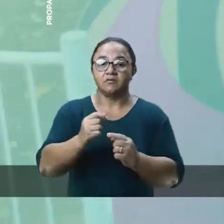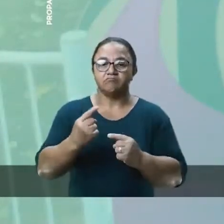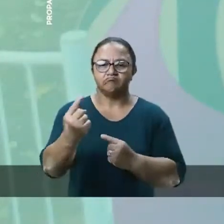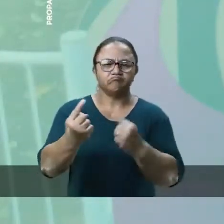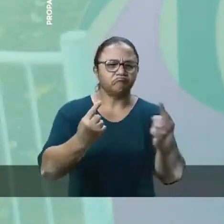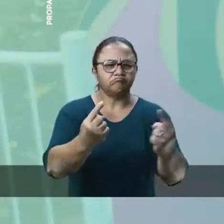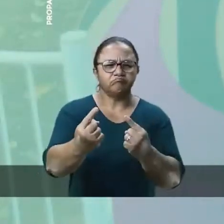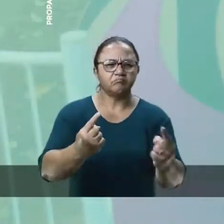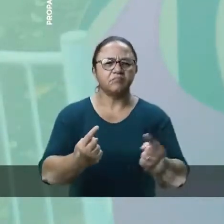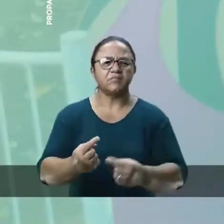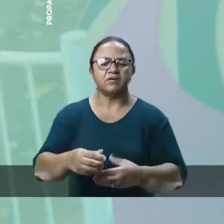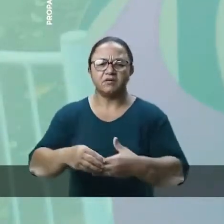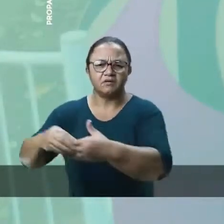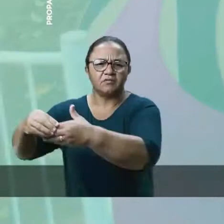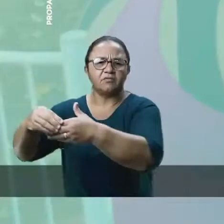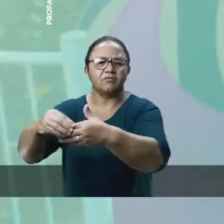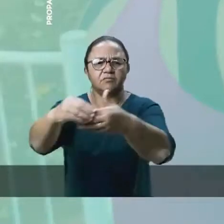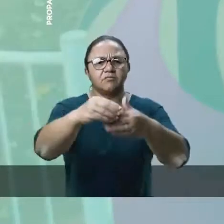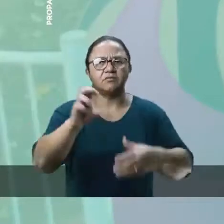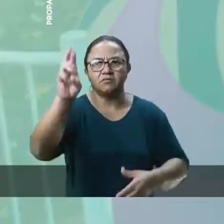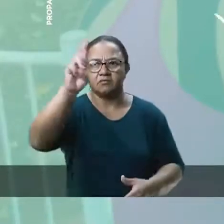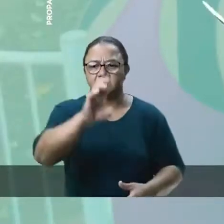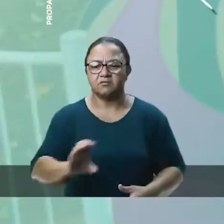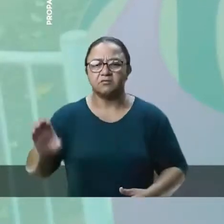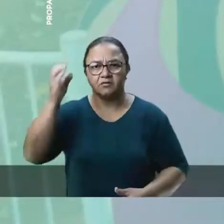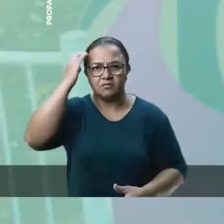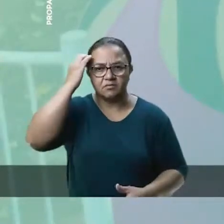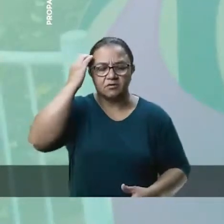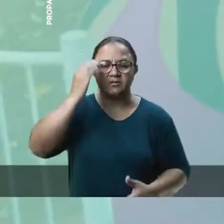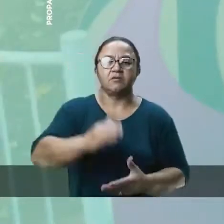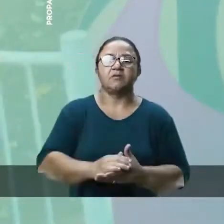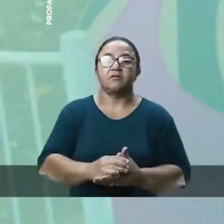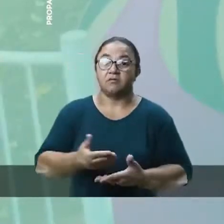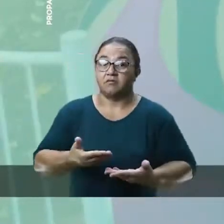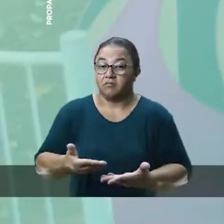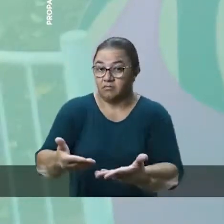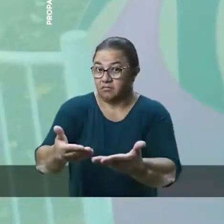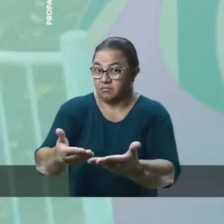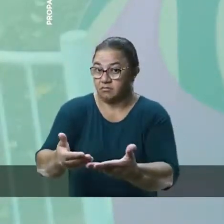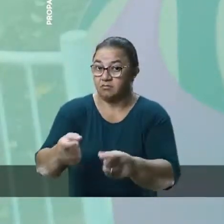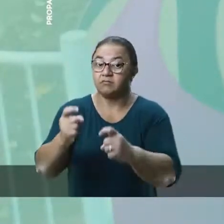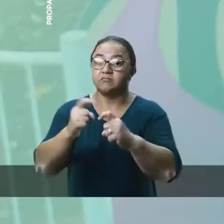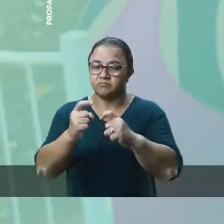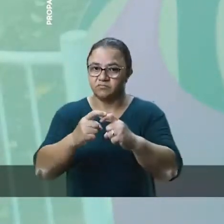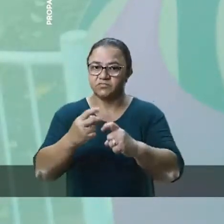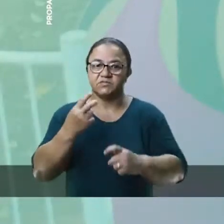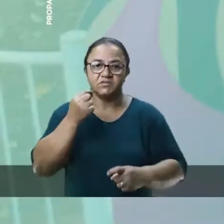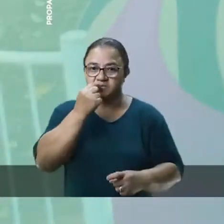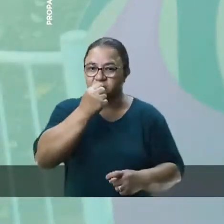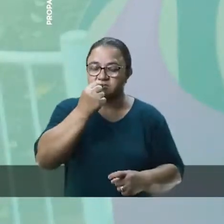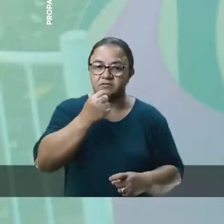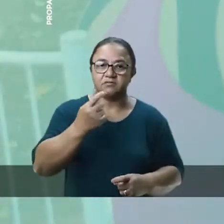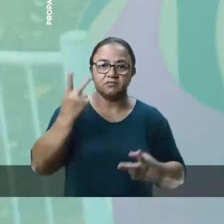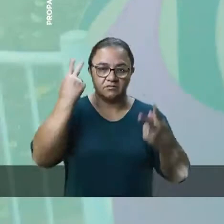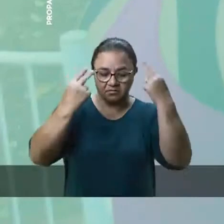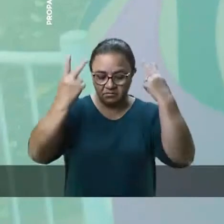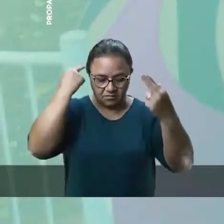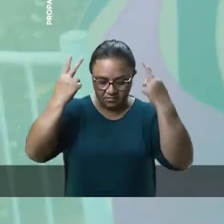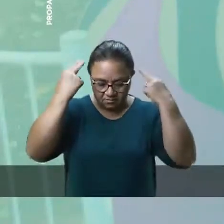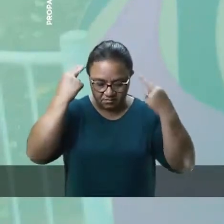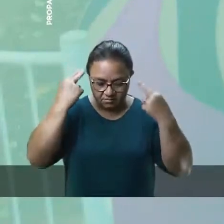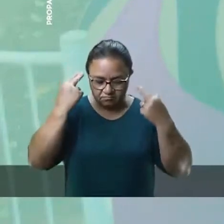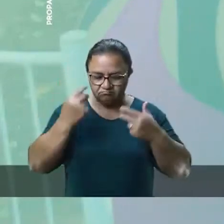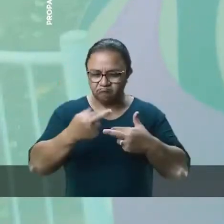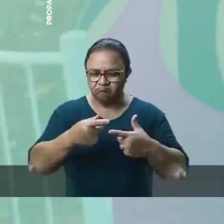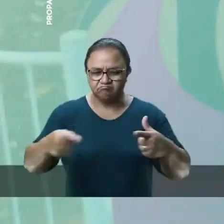gabinete móvel, que levamos pra todas as regiões de Itumbiara. Oferecendo atendimento médico, odontológico, corte de cabelo e